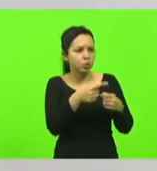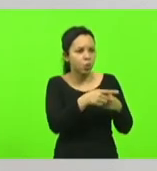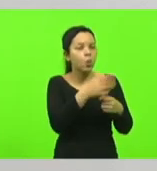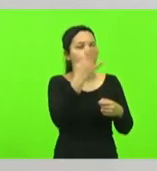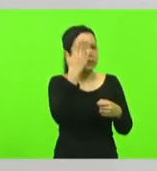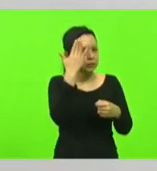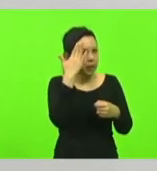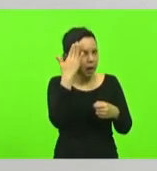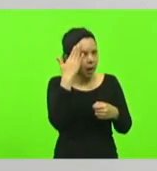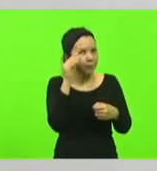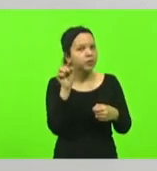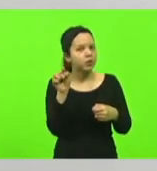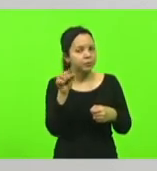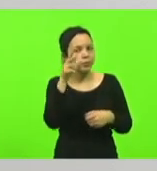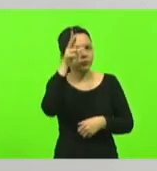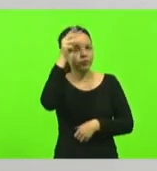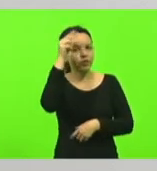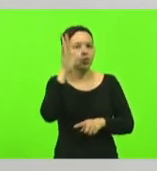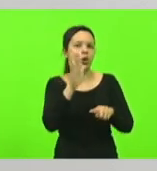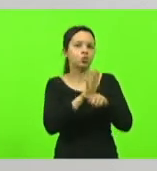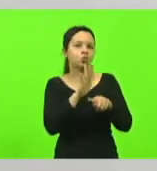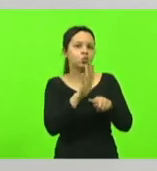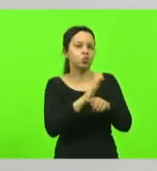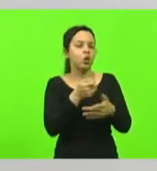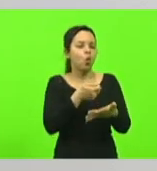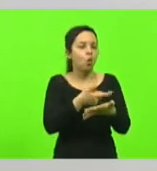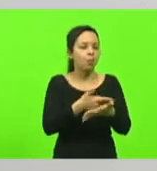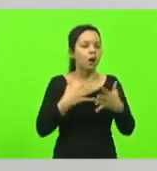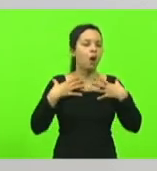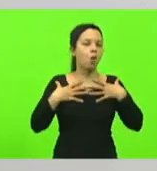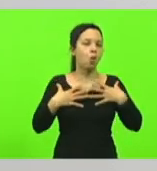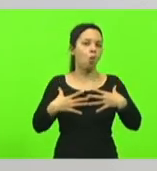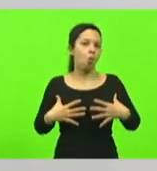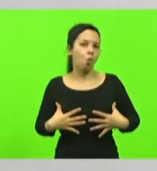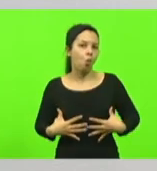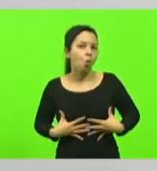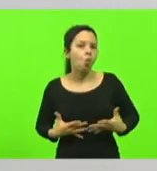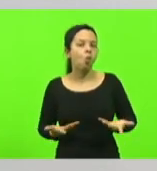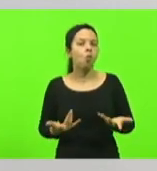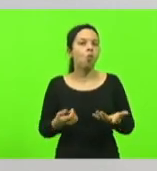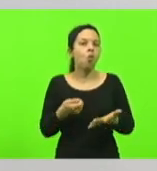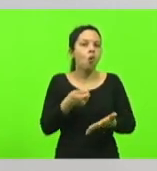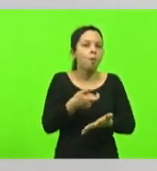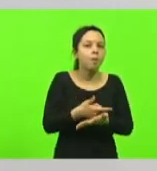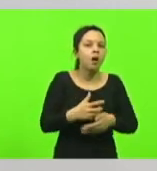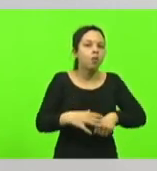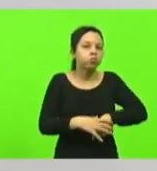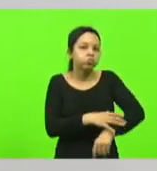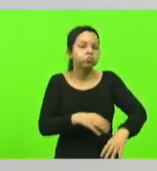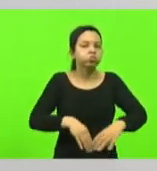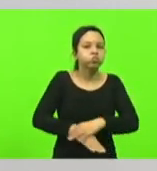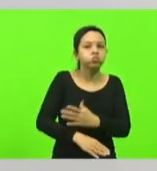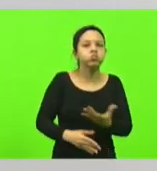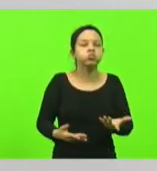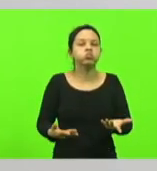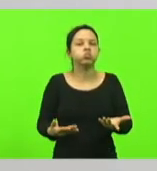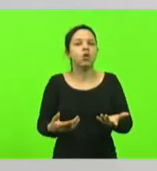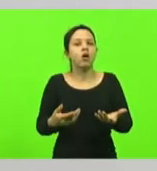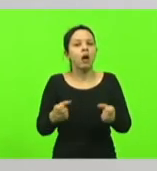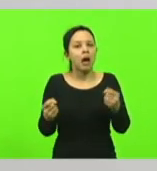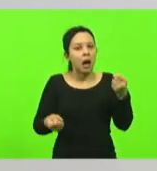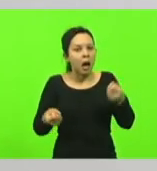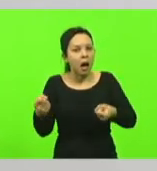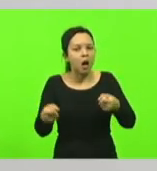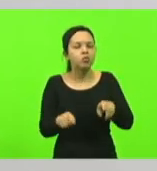ele ajuda a comprar colete, ele ajuda a comprar coturno, ele ajuda a comprar viatura, tem convênio de trânsito na cidade,